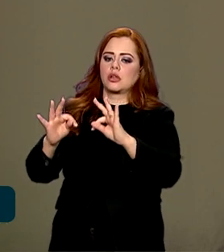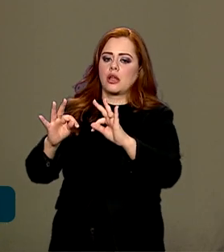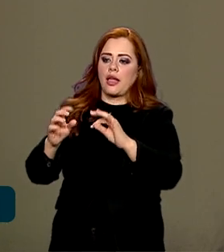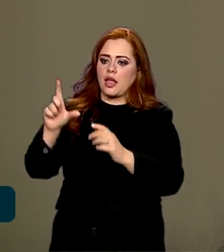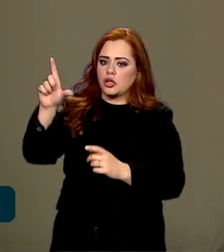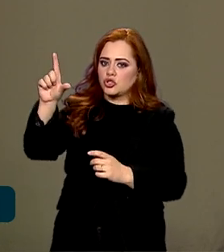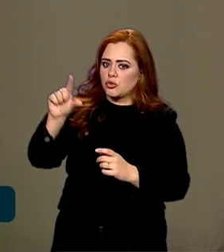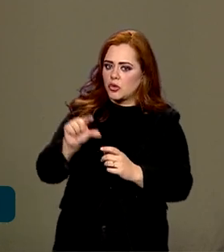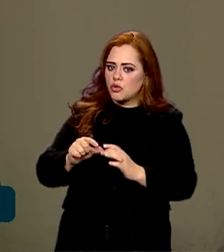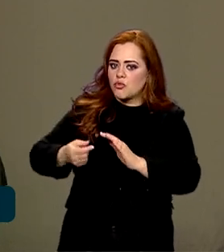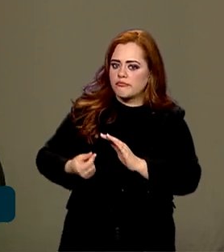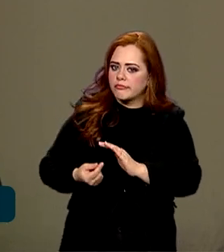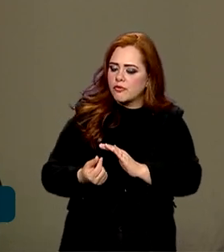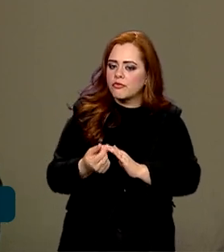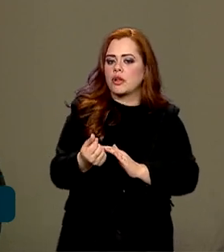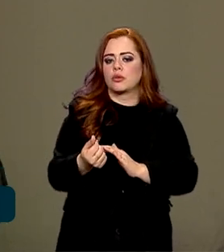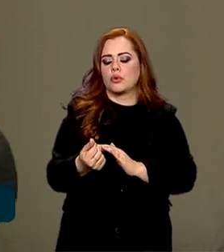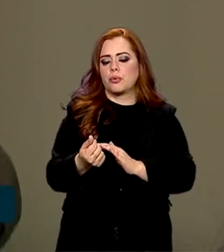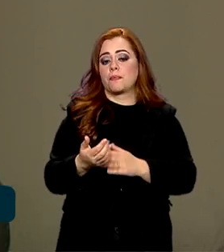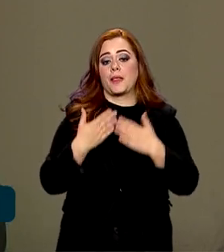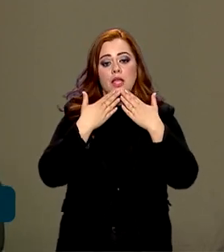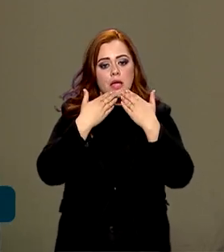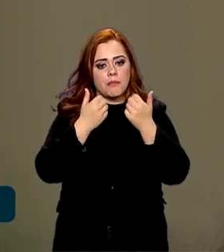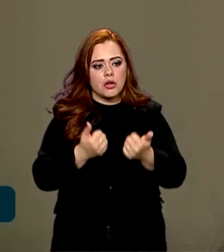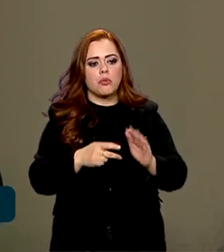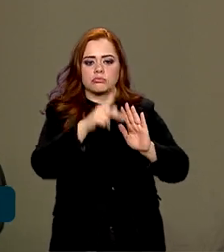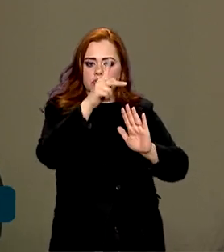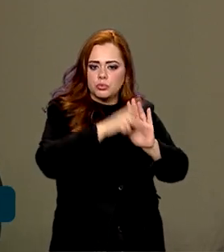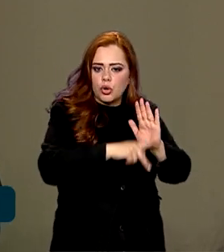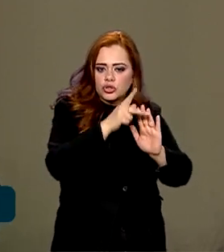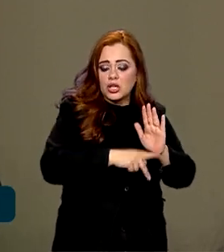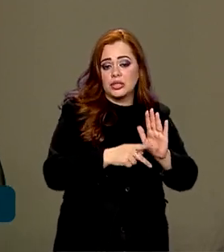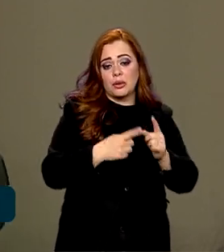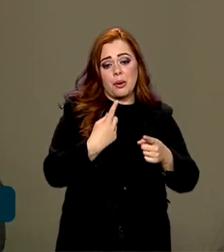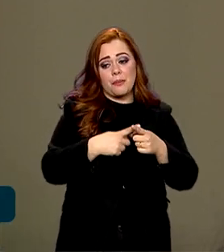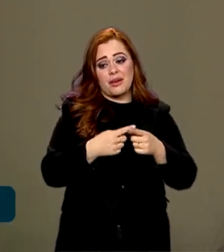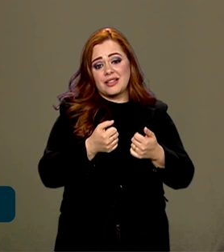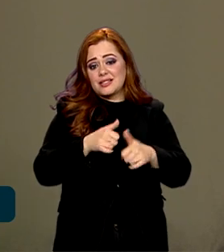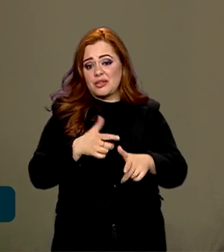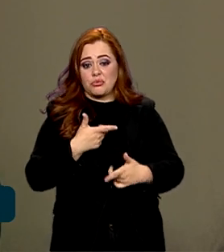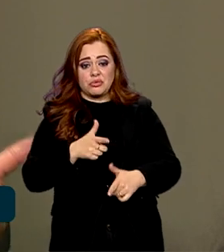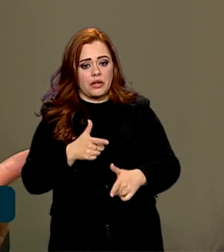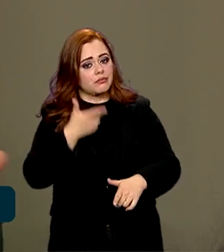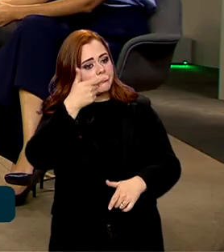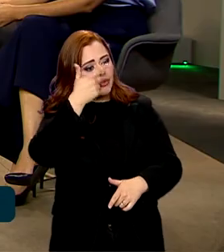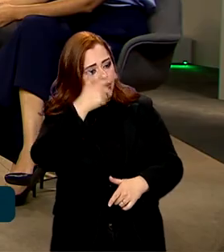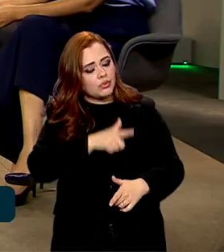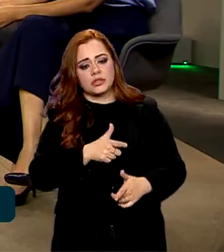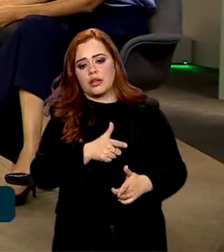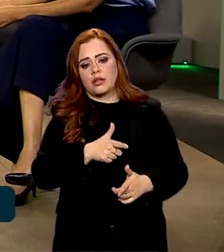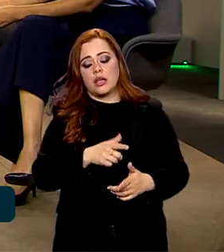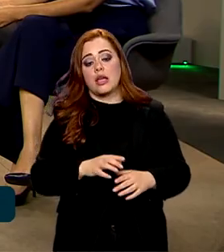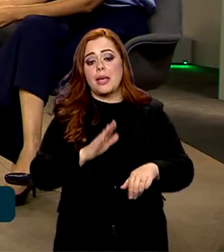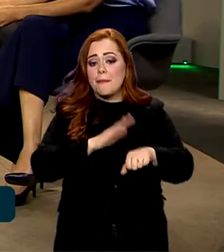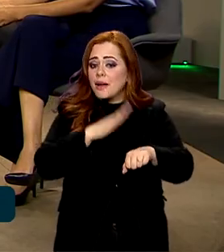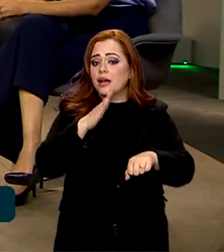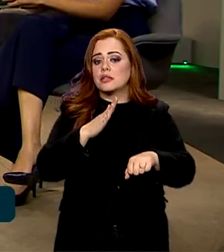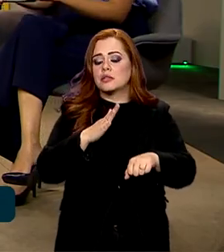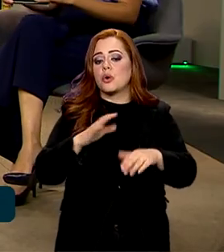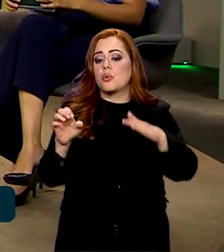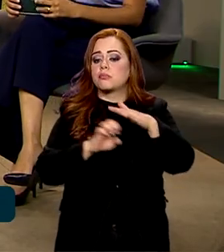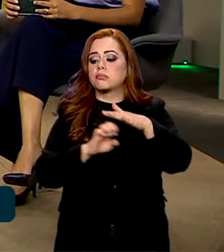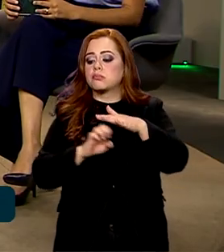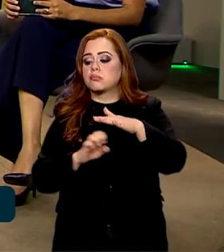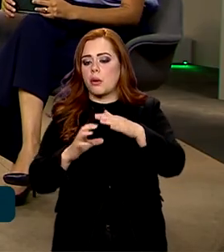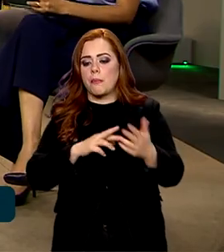custo, viabilizando vários projetos, que sem ela você não conseguiria e muito mais que isso, o empreendedorismo,